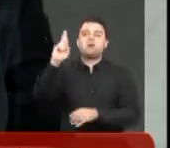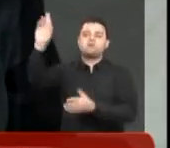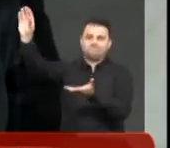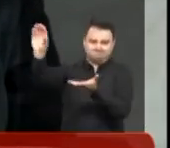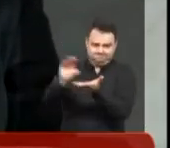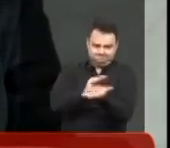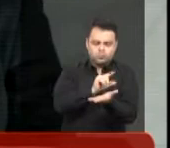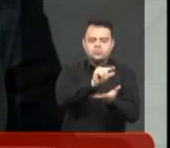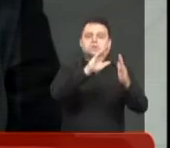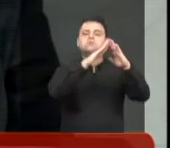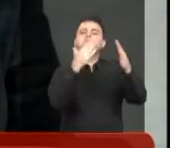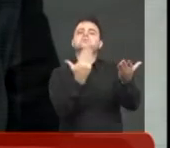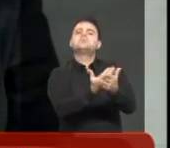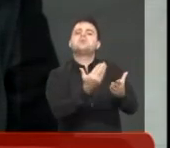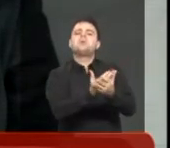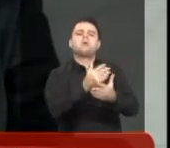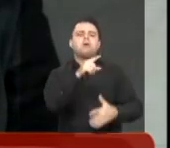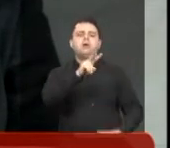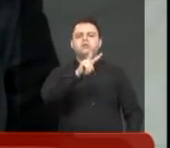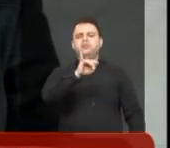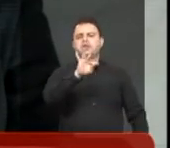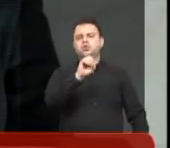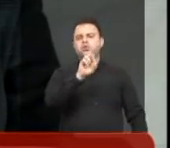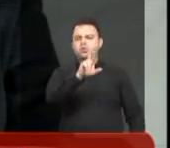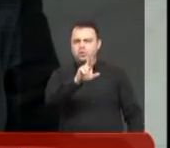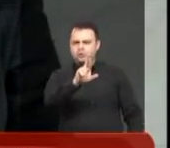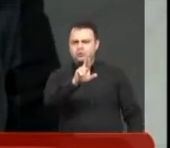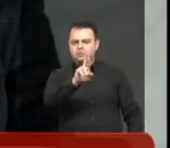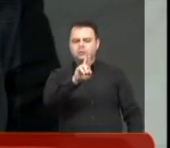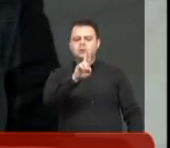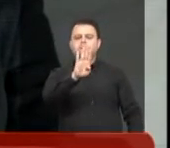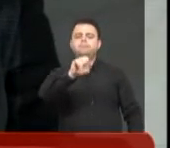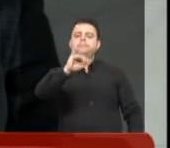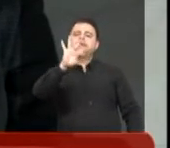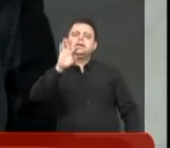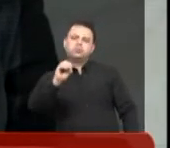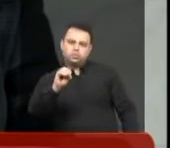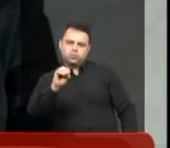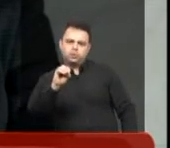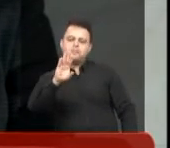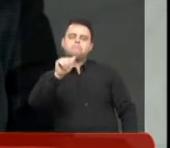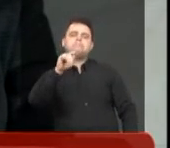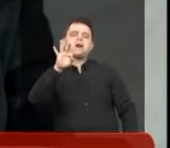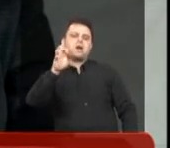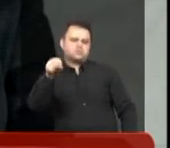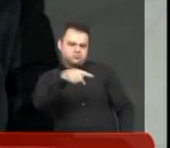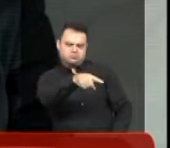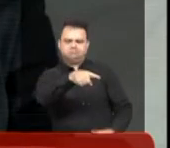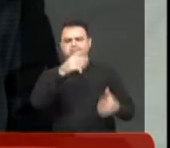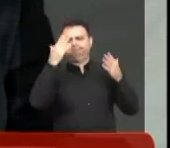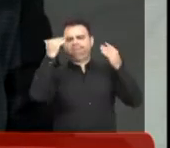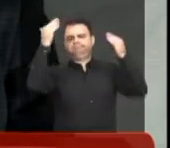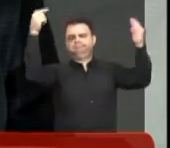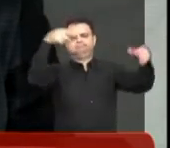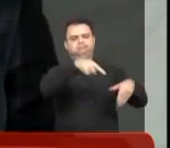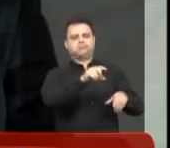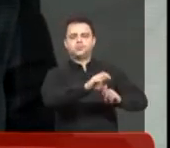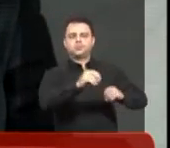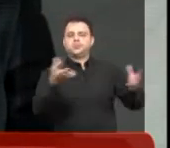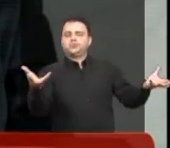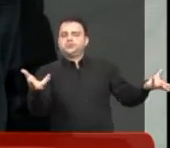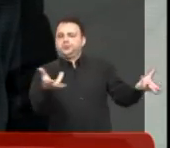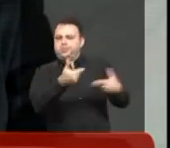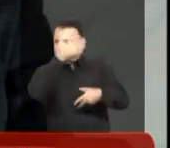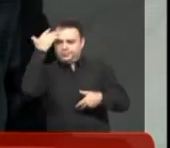milhão de reais para a reforma da escola Vitor Brito Bastos. É uma escola estadual de altíssima qualidade, eu conheço, eu fiz muitas palestras